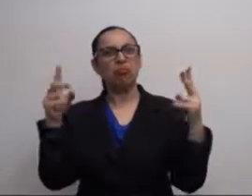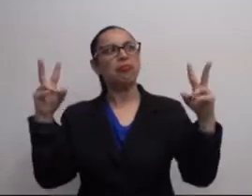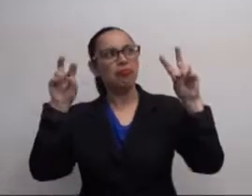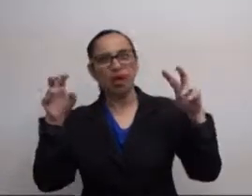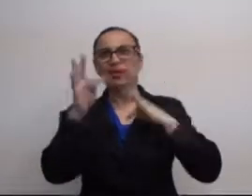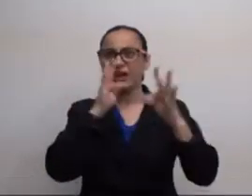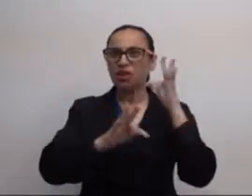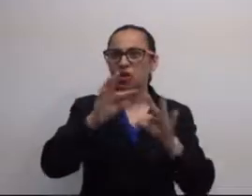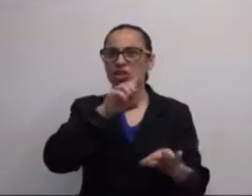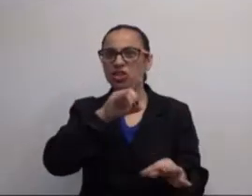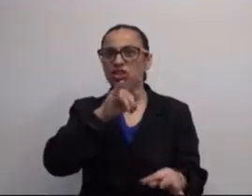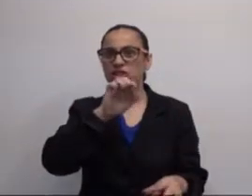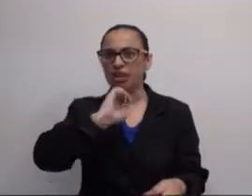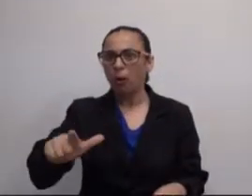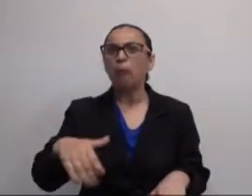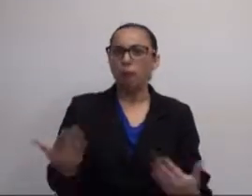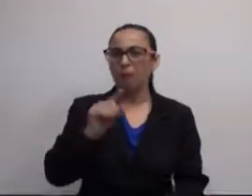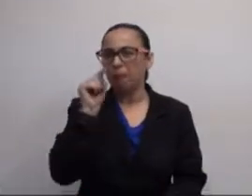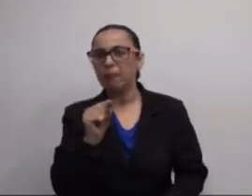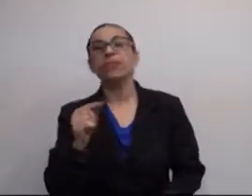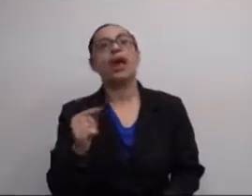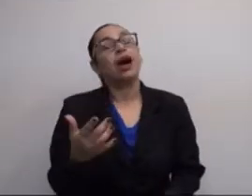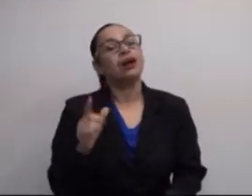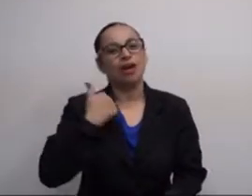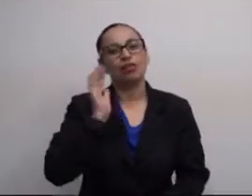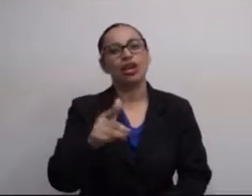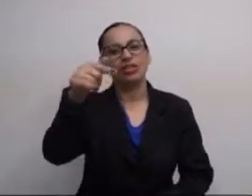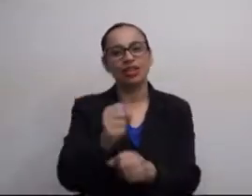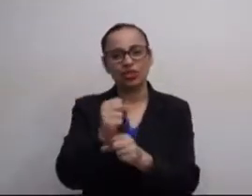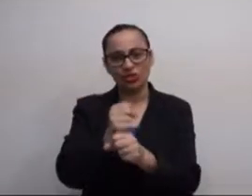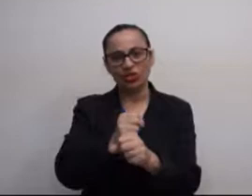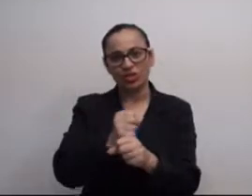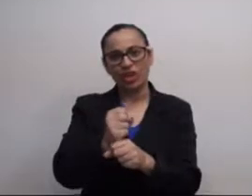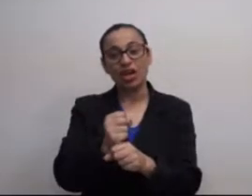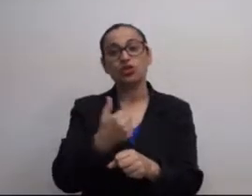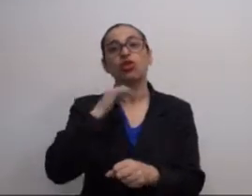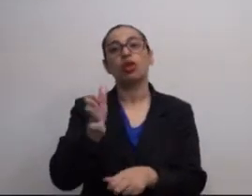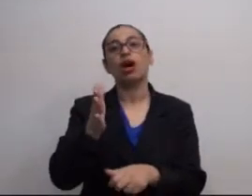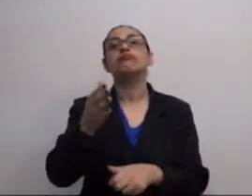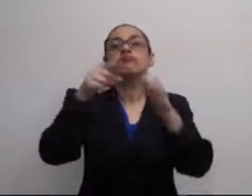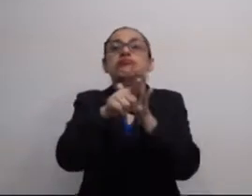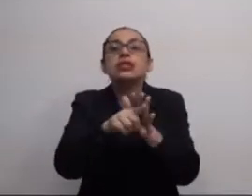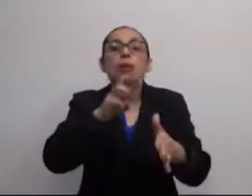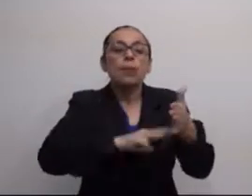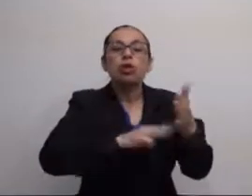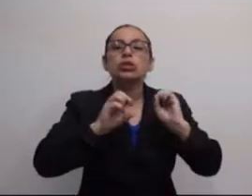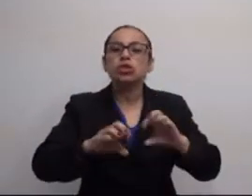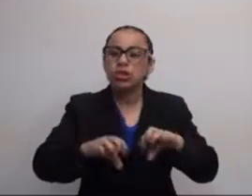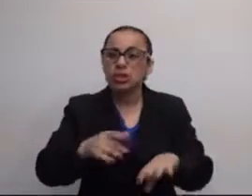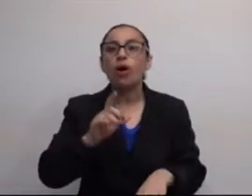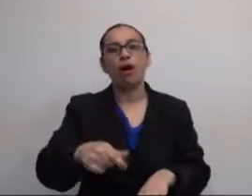está participando de um web-seminário que fala sobre tecnologias digitais. Bom, há sete anos